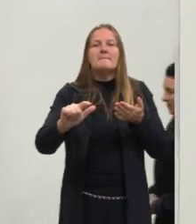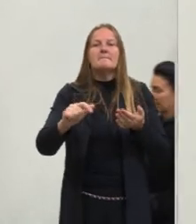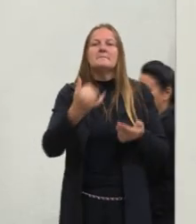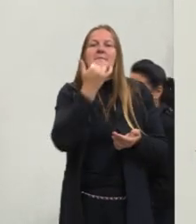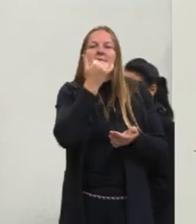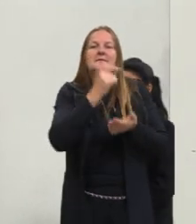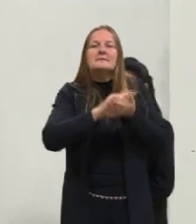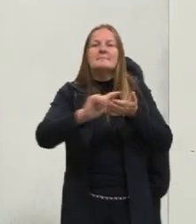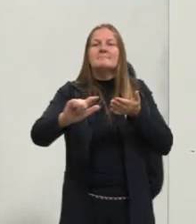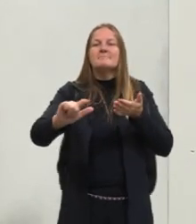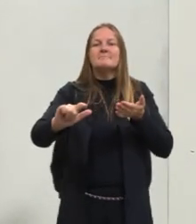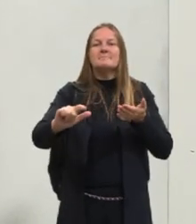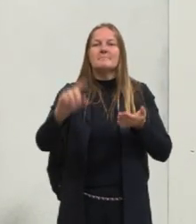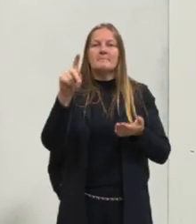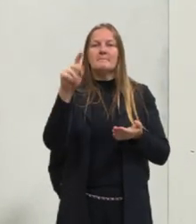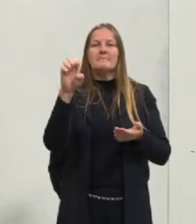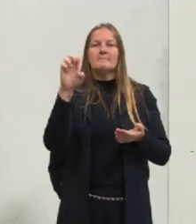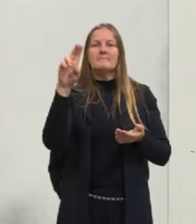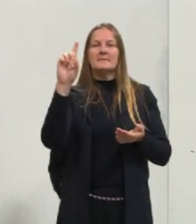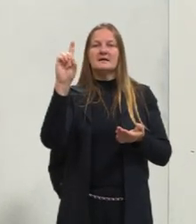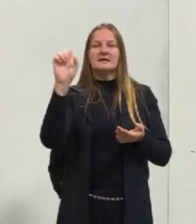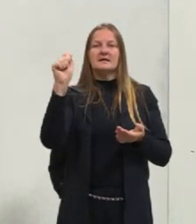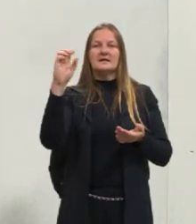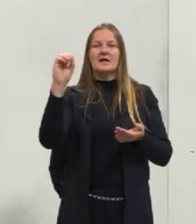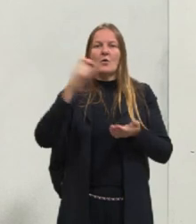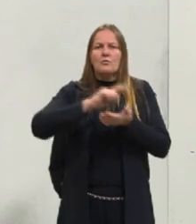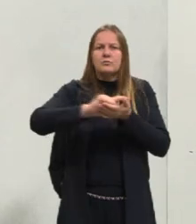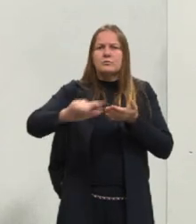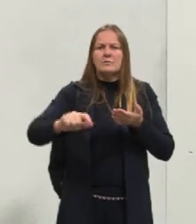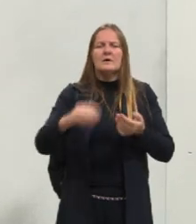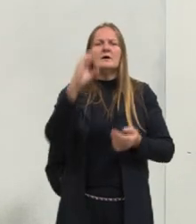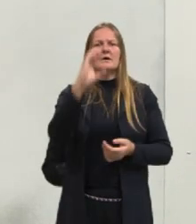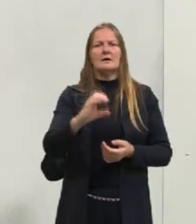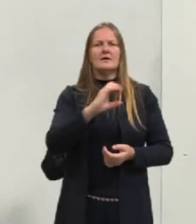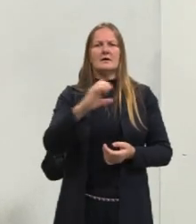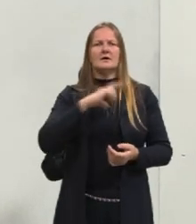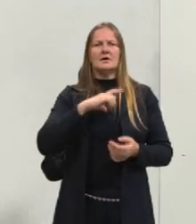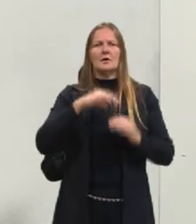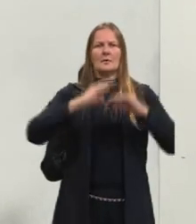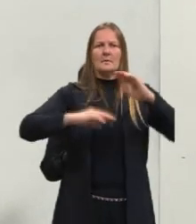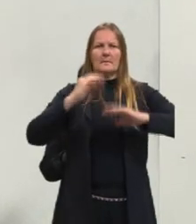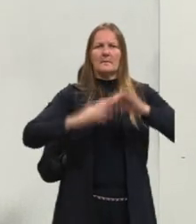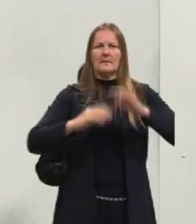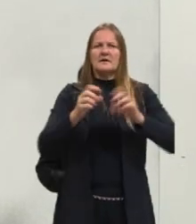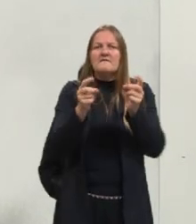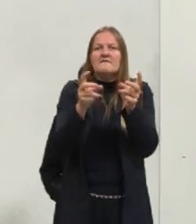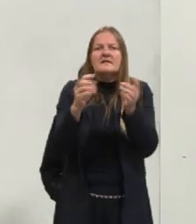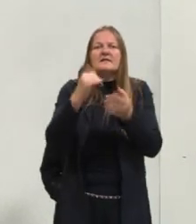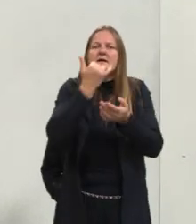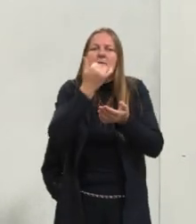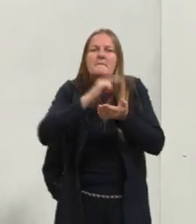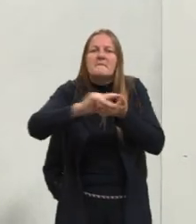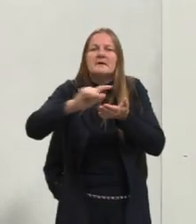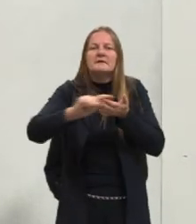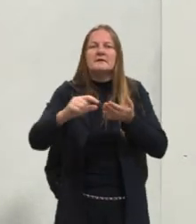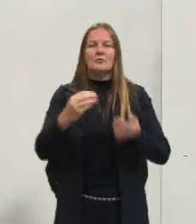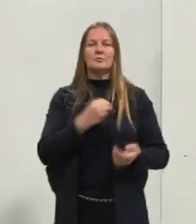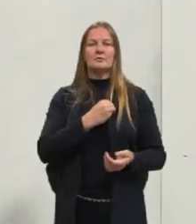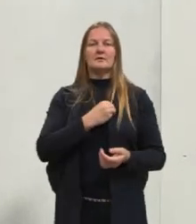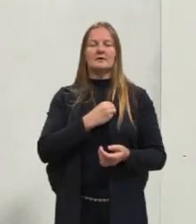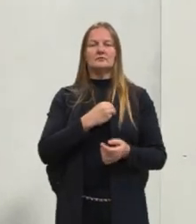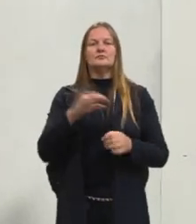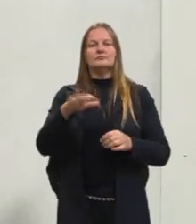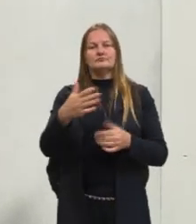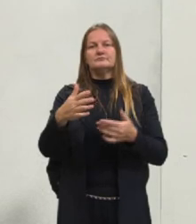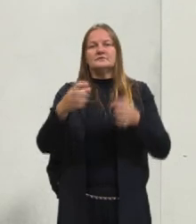perdão. Naquela época, a igreja católica tinha uma prática muito comum de vender o perdão pelos pecados, que seria